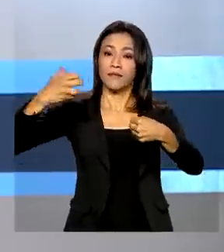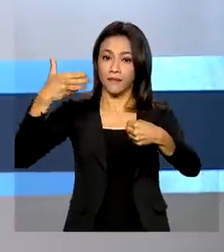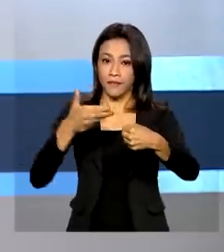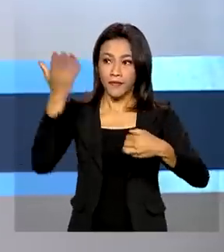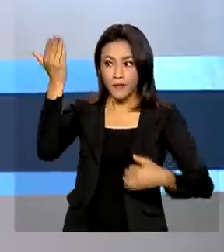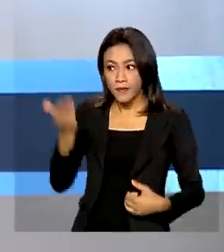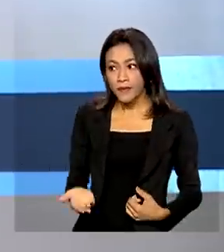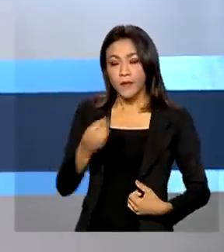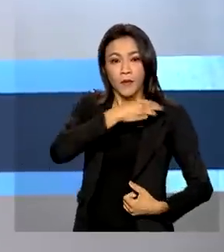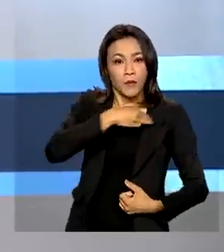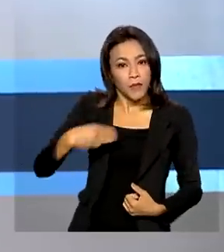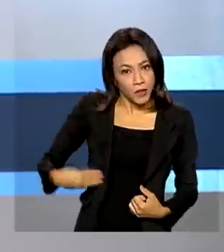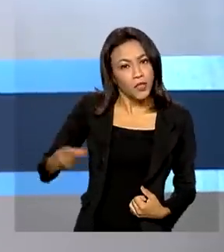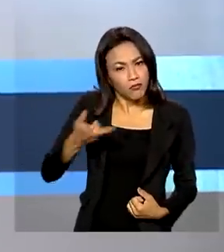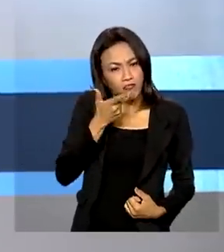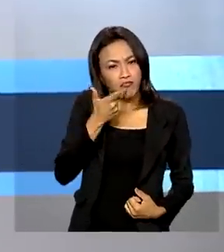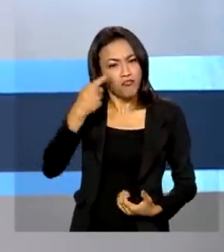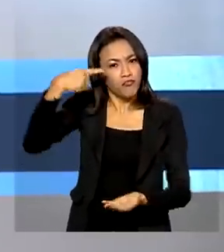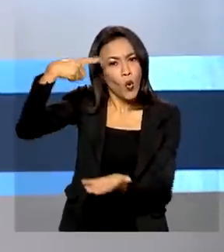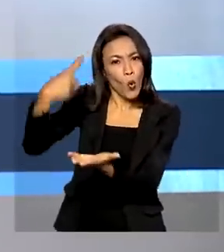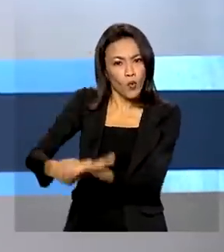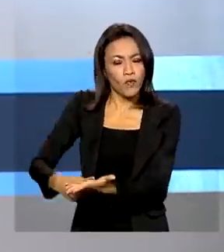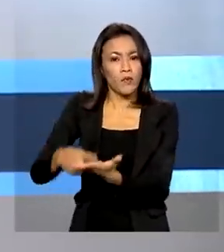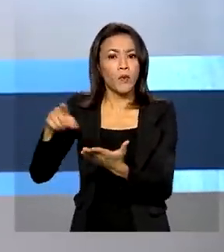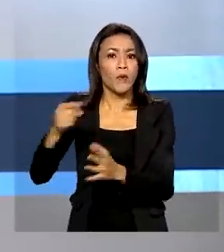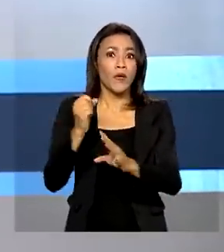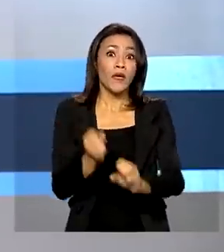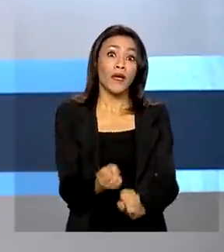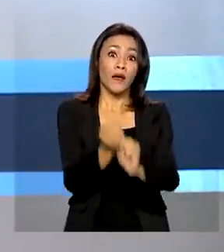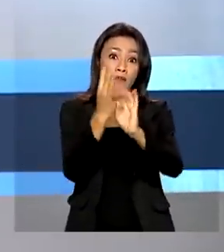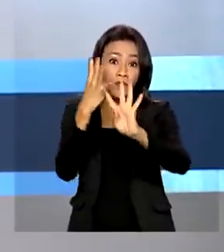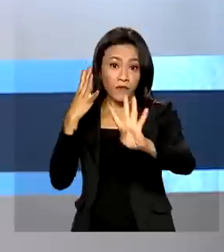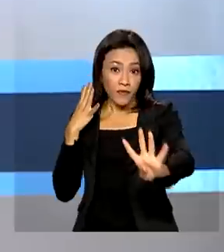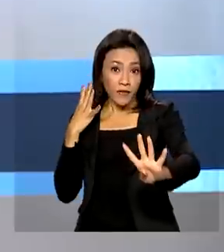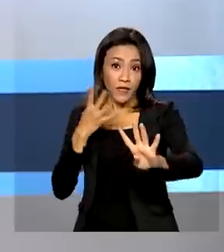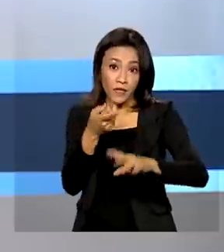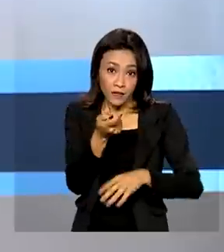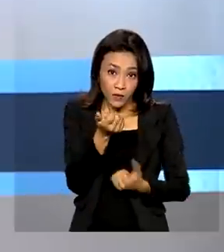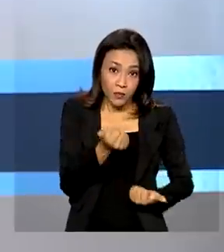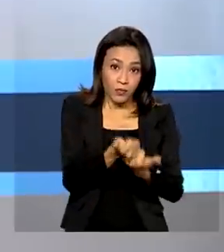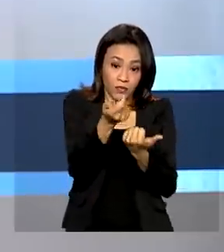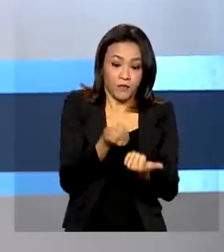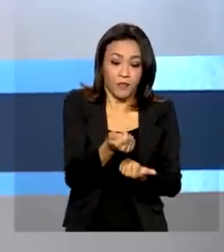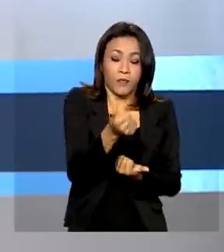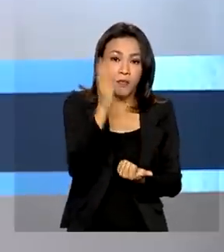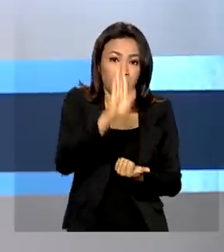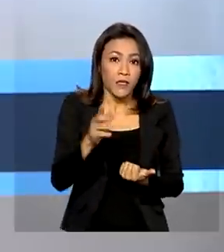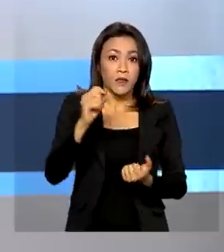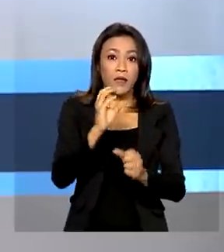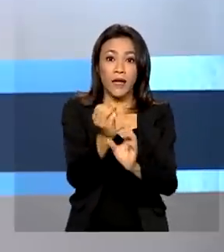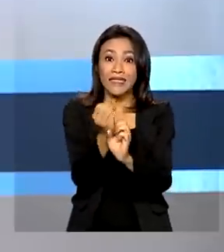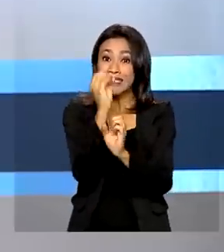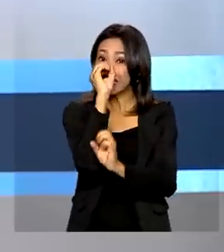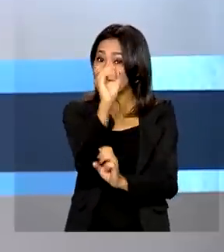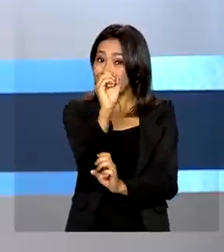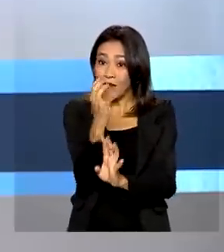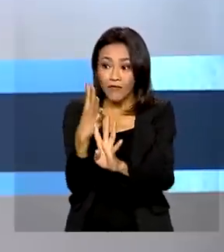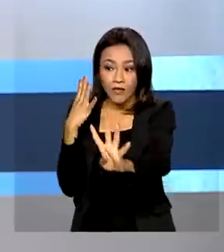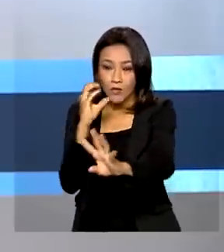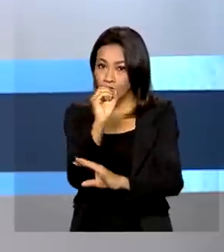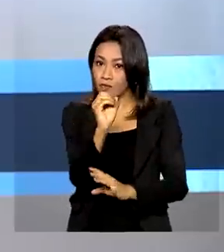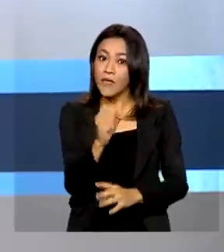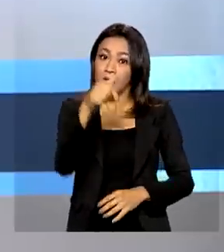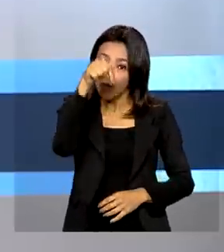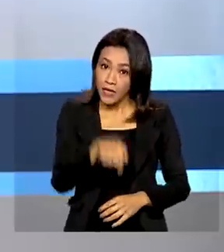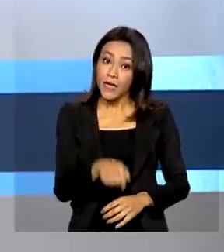ministro da Cidadania confirmou que a fila do programa Auxílio Brasil está zerada e que neste mês, 500 mil novas